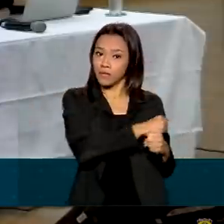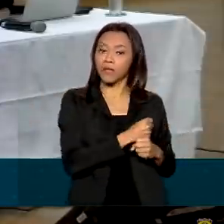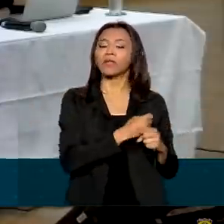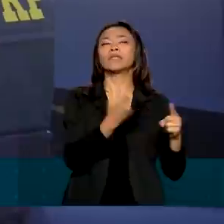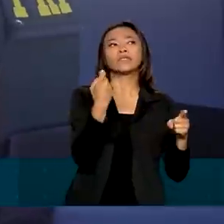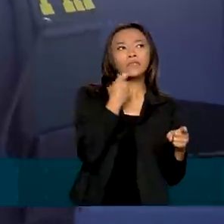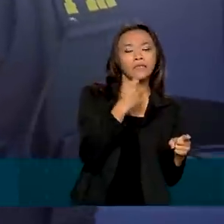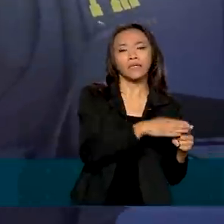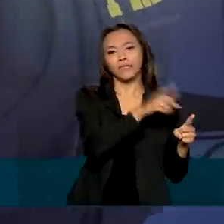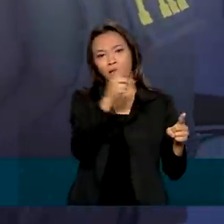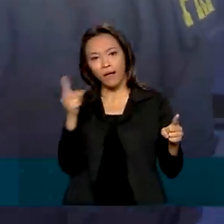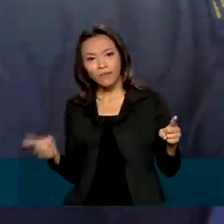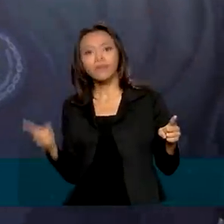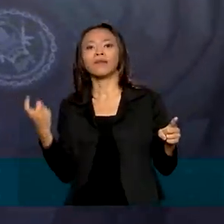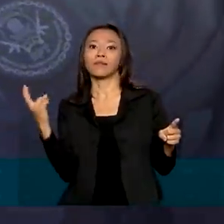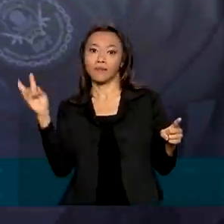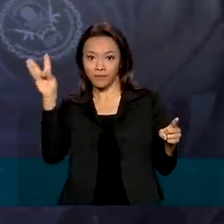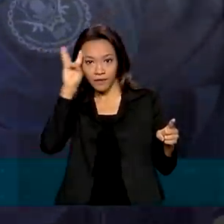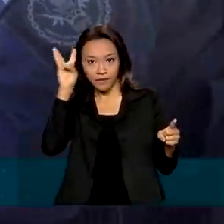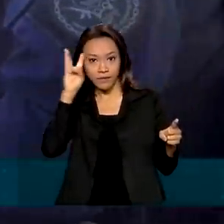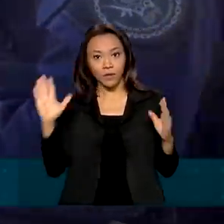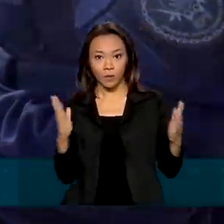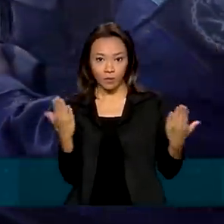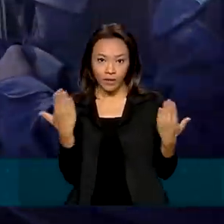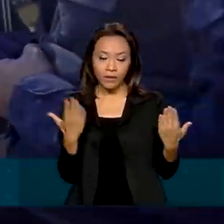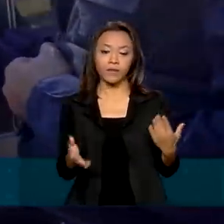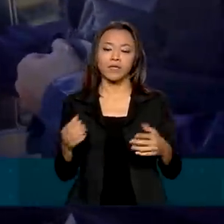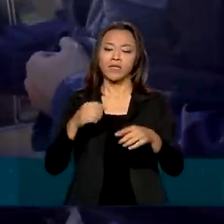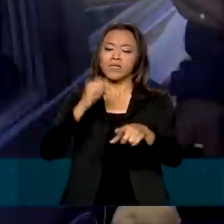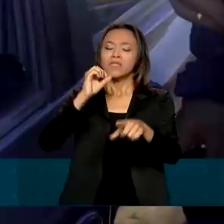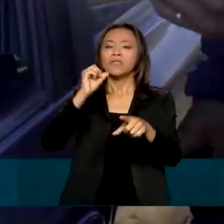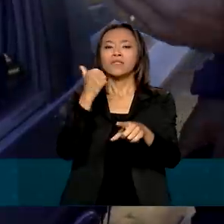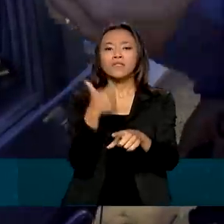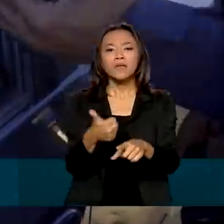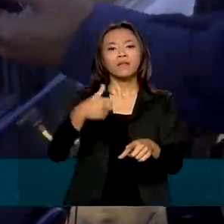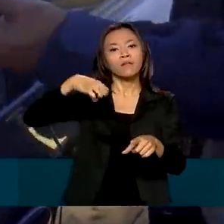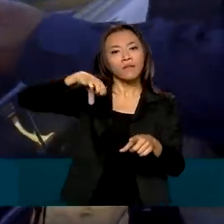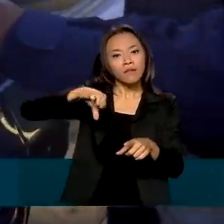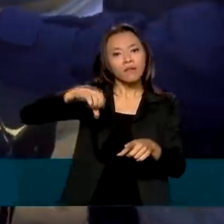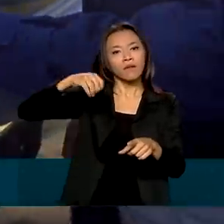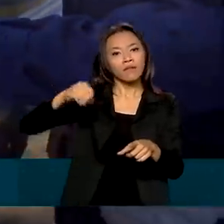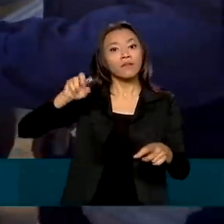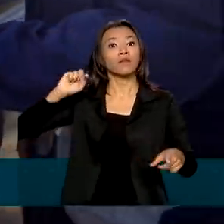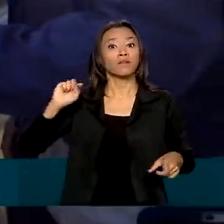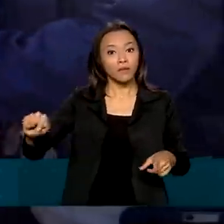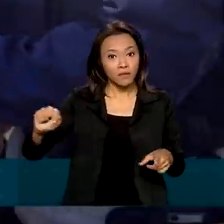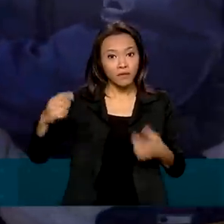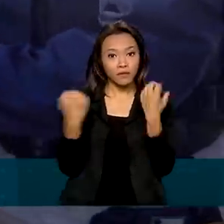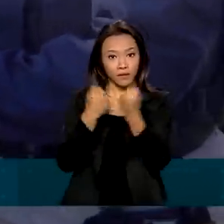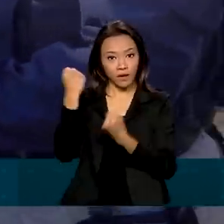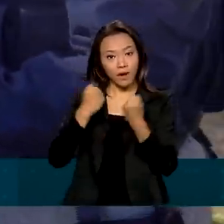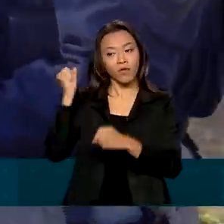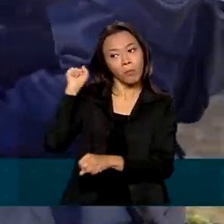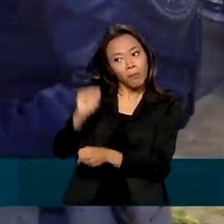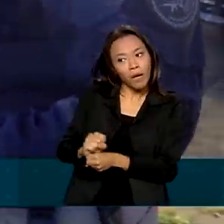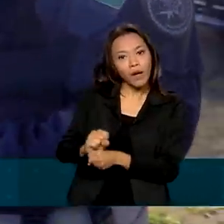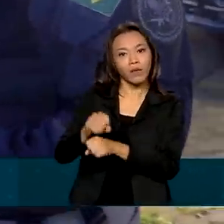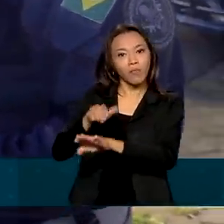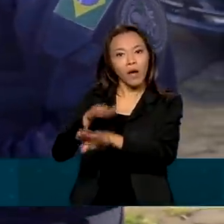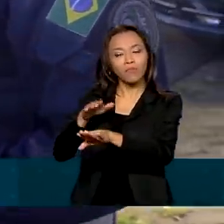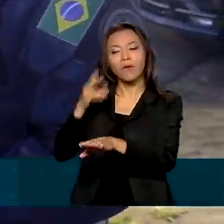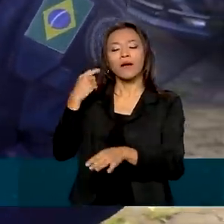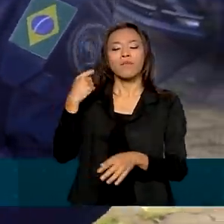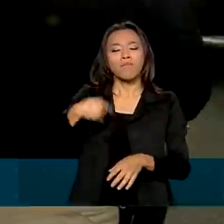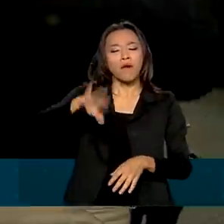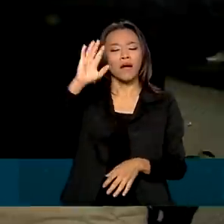terça-feira. Os policiais pararam mais de 190 mil veículos em pontos estratégicos nas estradas. Foram registradas